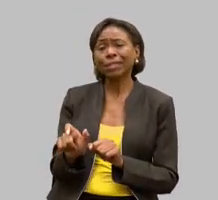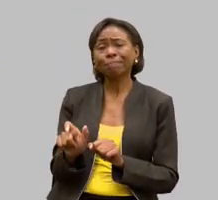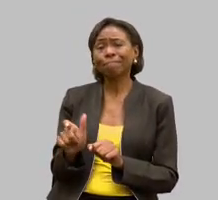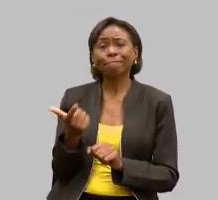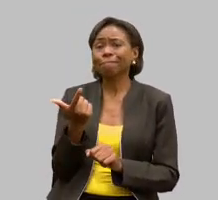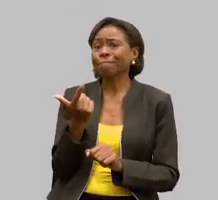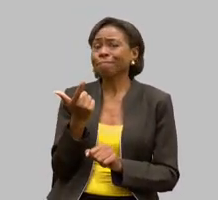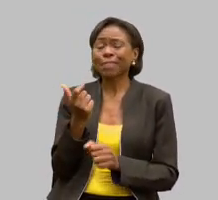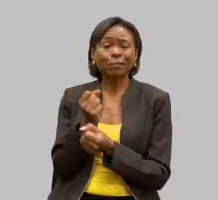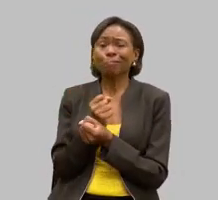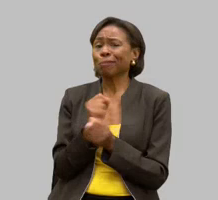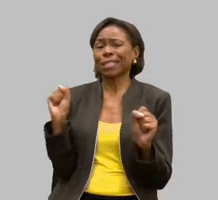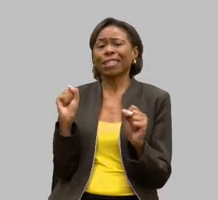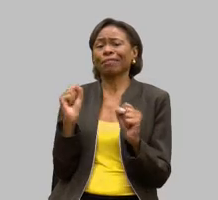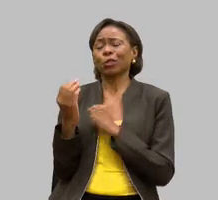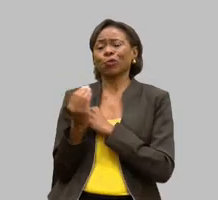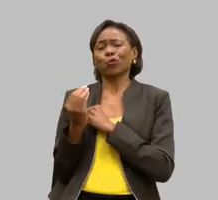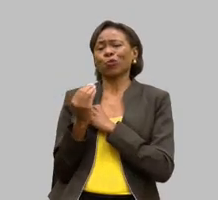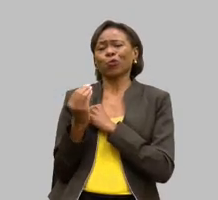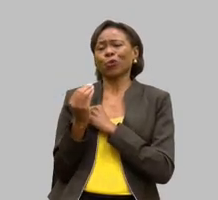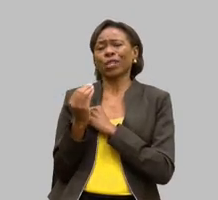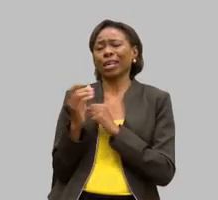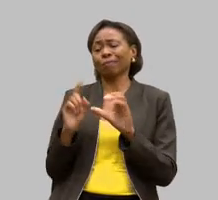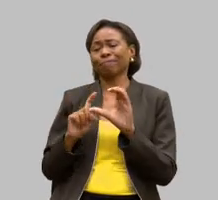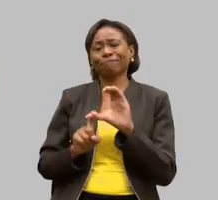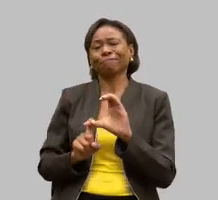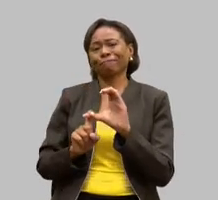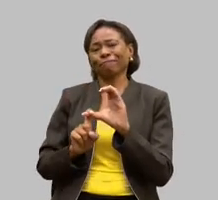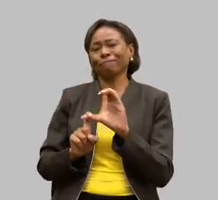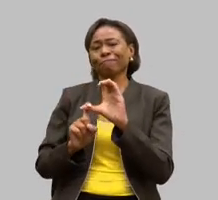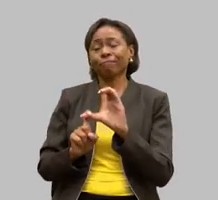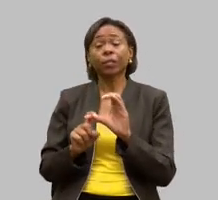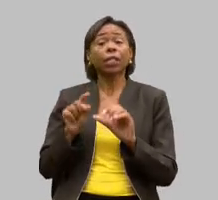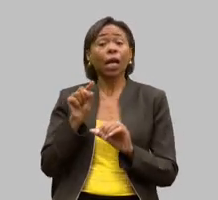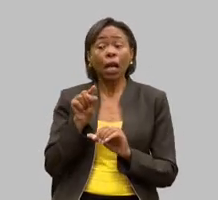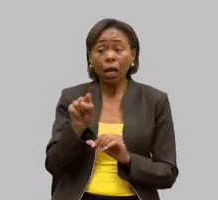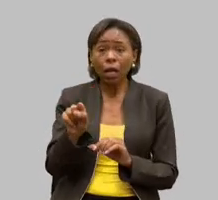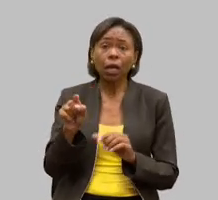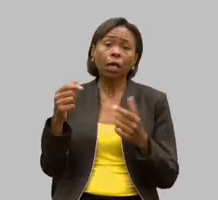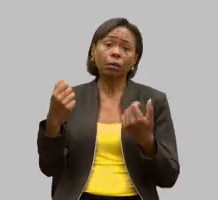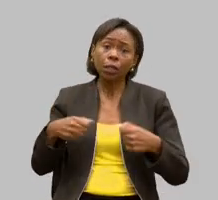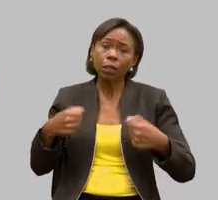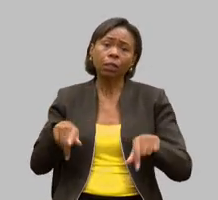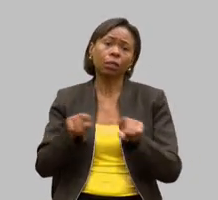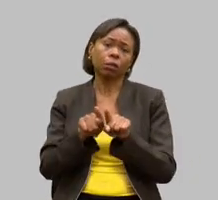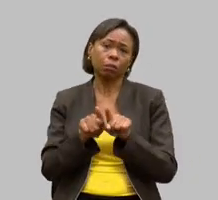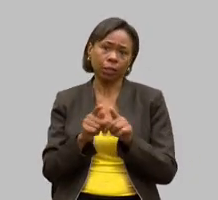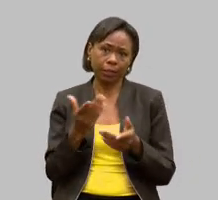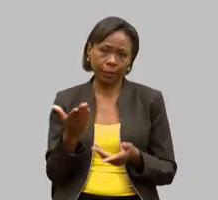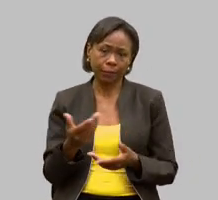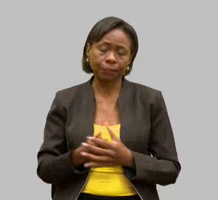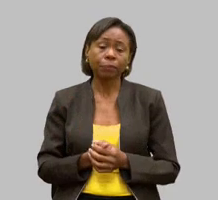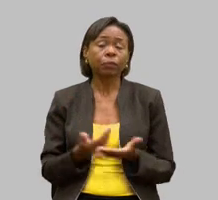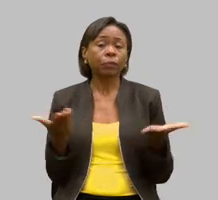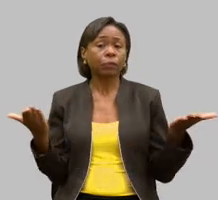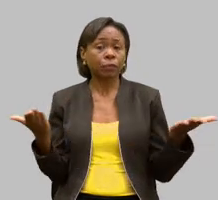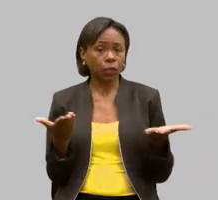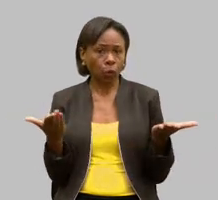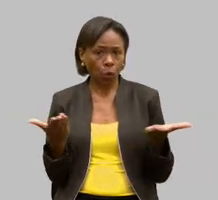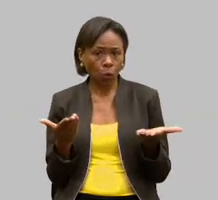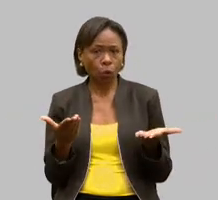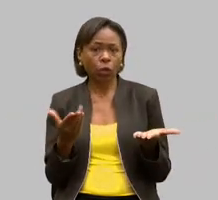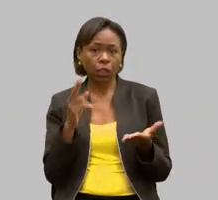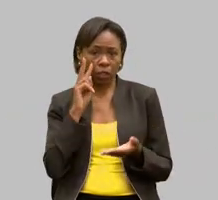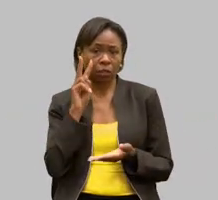e aí eu gostaria de dar vazão para que essas pessoas também tivessem vez e aí hoje a gente está diante do